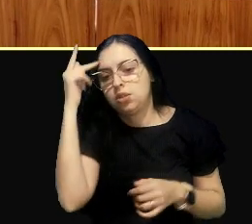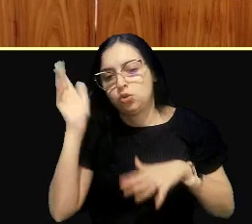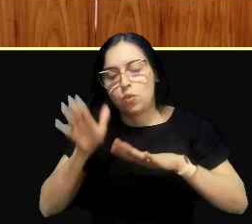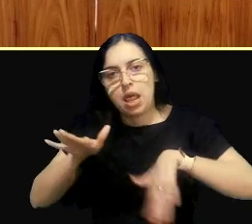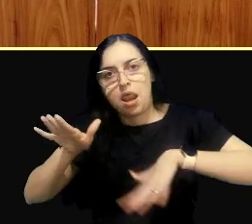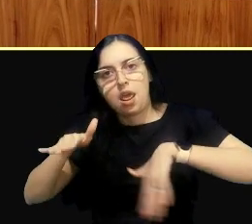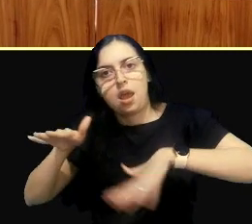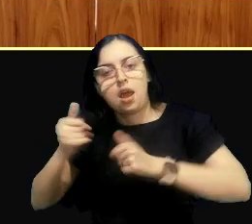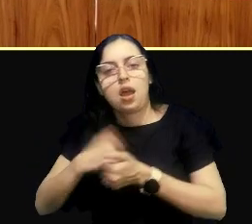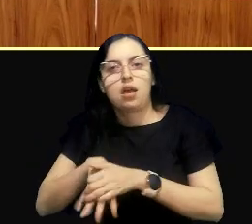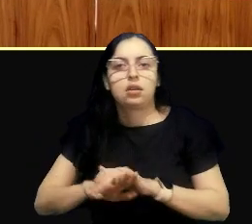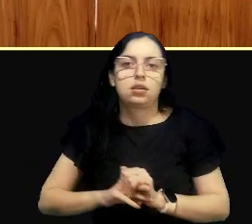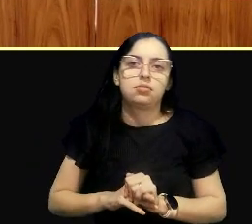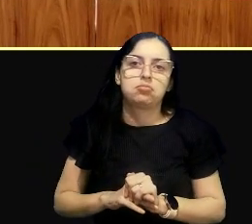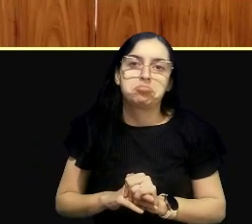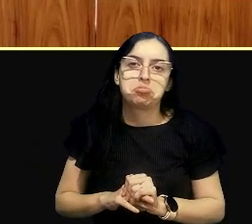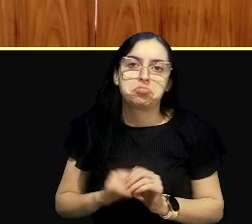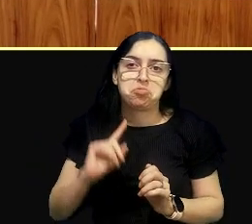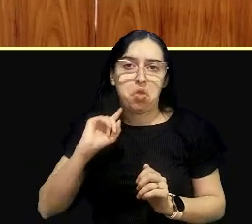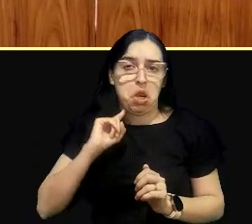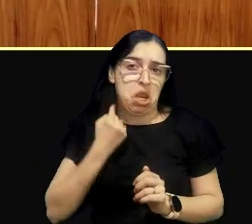até limpo, mas, assim,